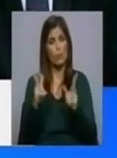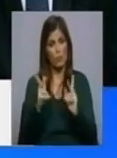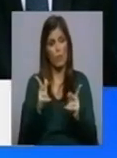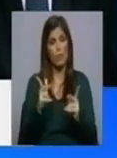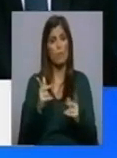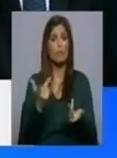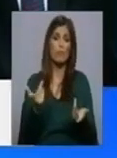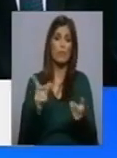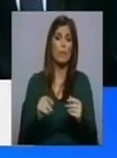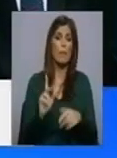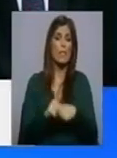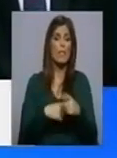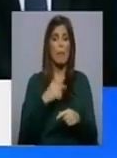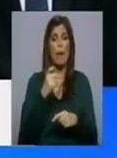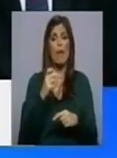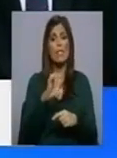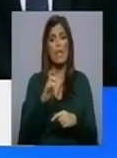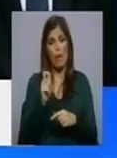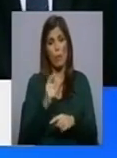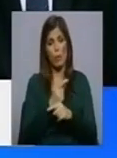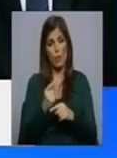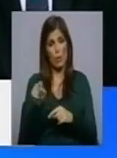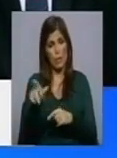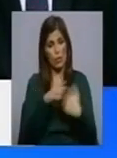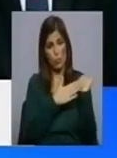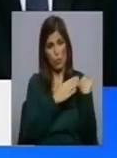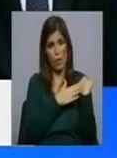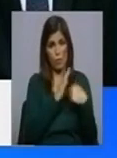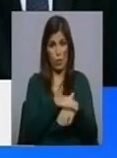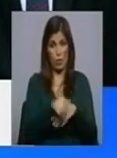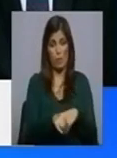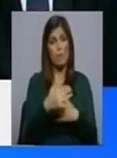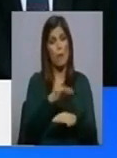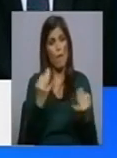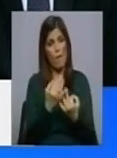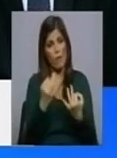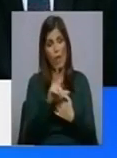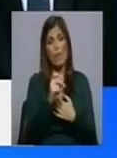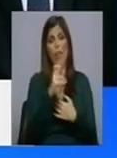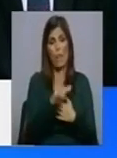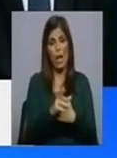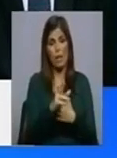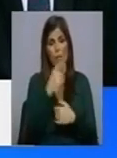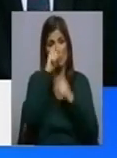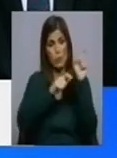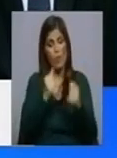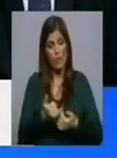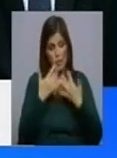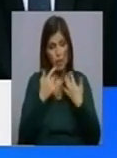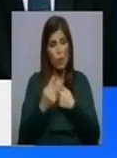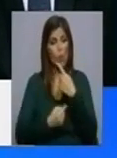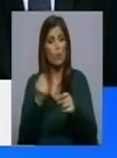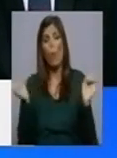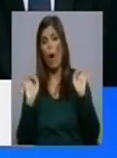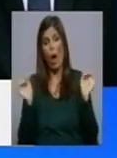naturalmente sempre com os acés, porque são eles que são responsáveis por isso. Mas havia, de facto, lares em que havia pessoas infectadas e pessoas não infectadas,